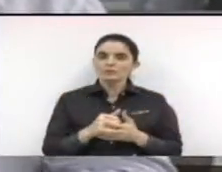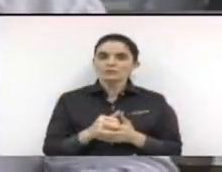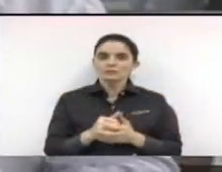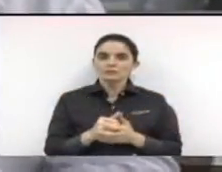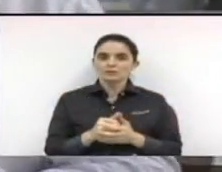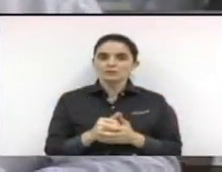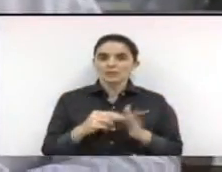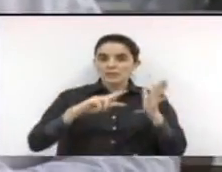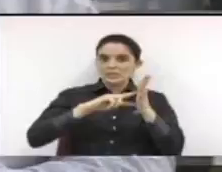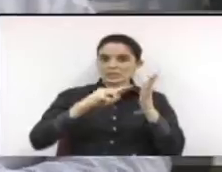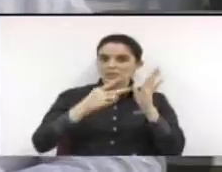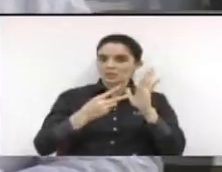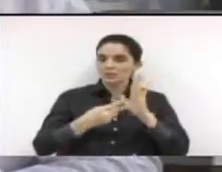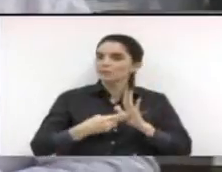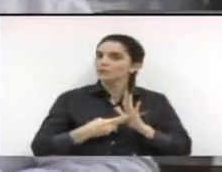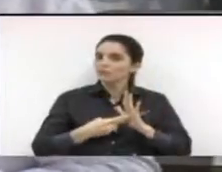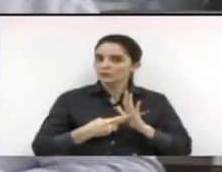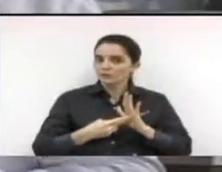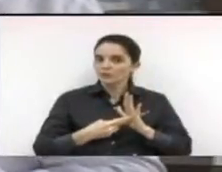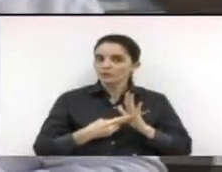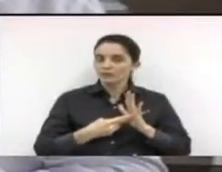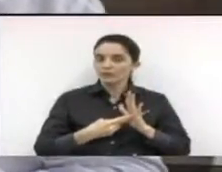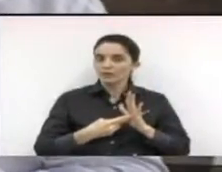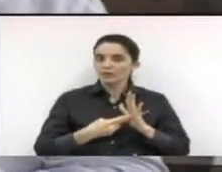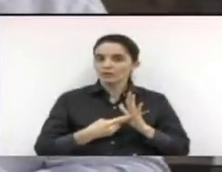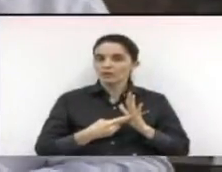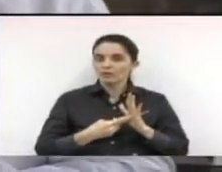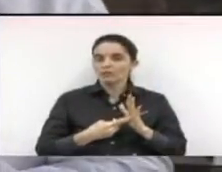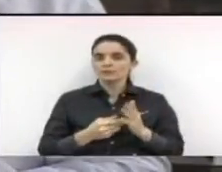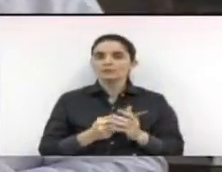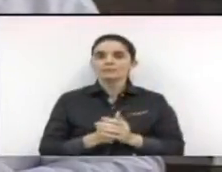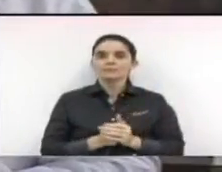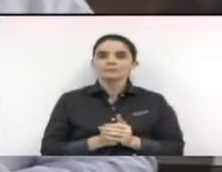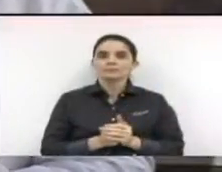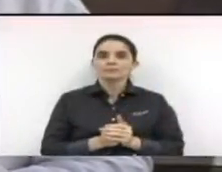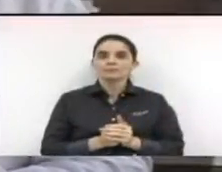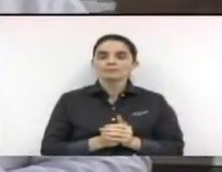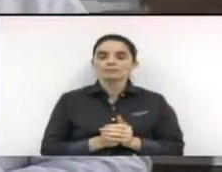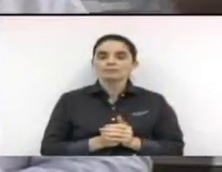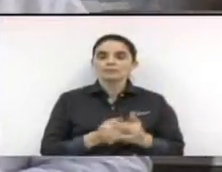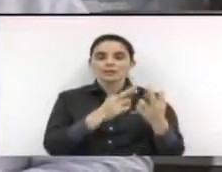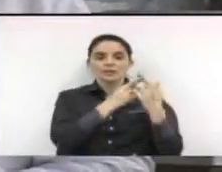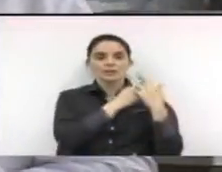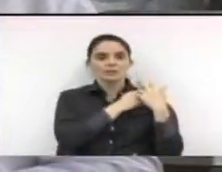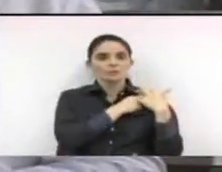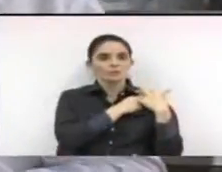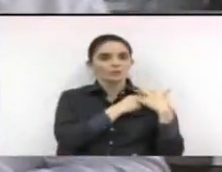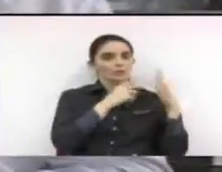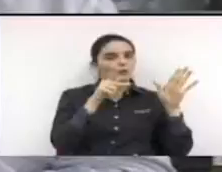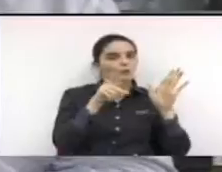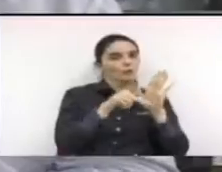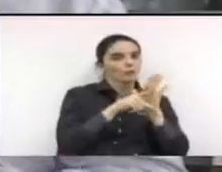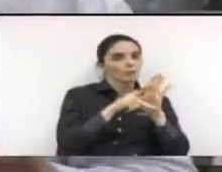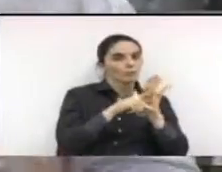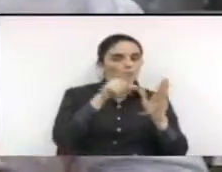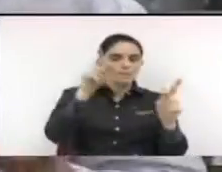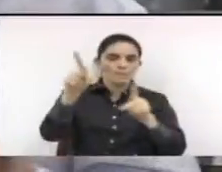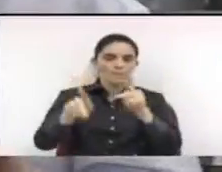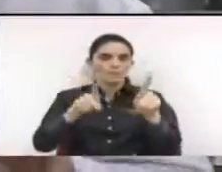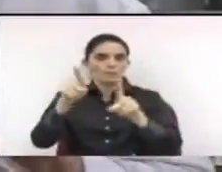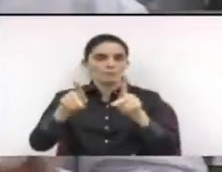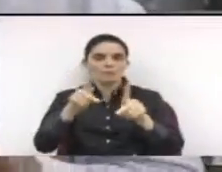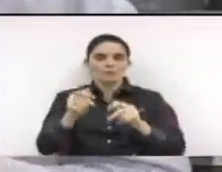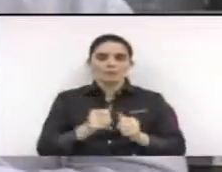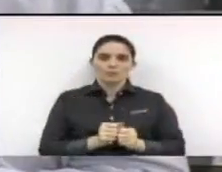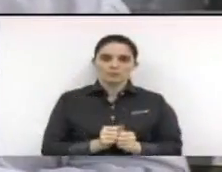representantes do povo aqui na Câmara Municipal e somos também o para-choque do executivo.